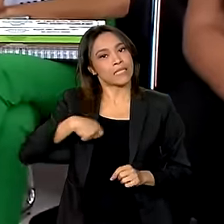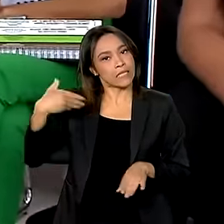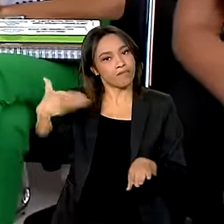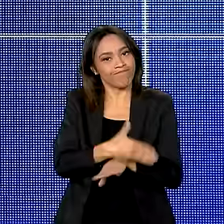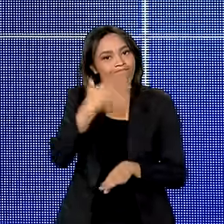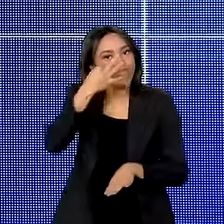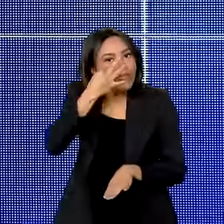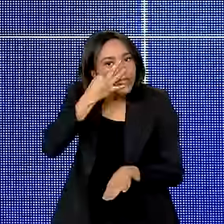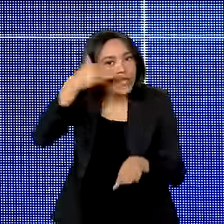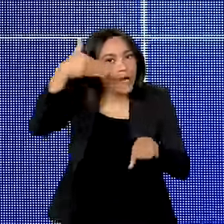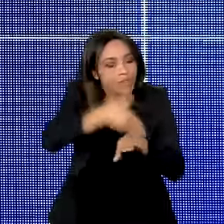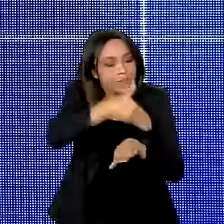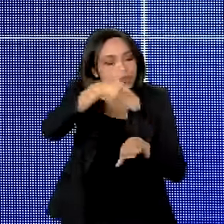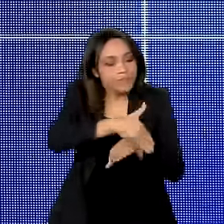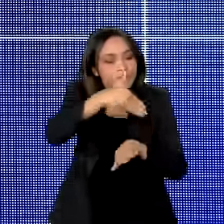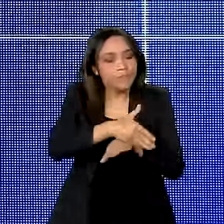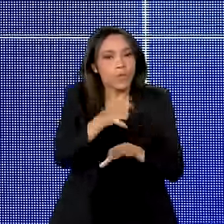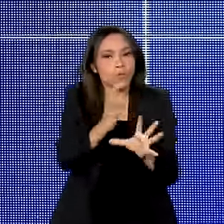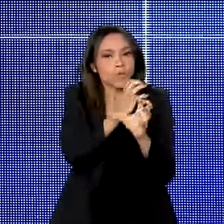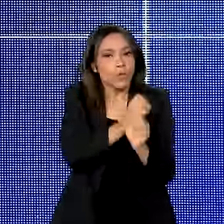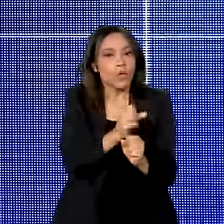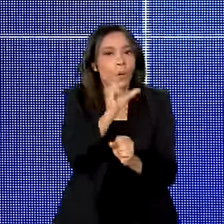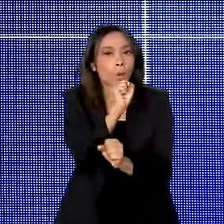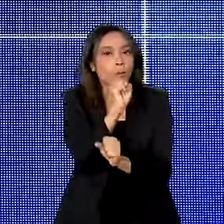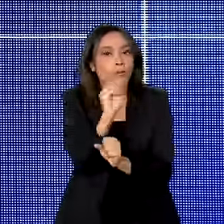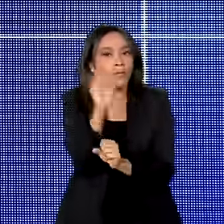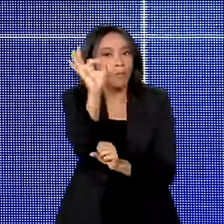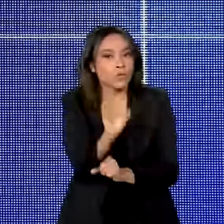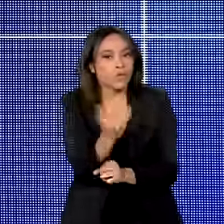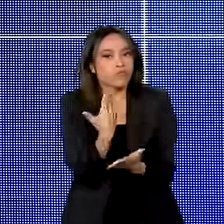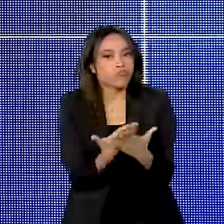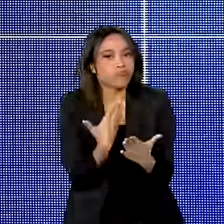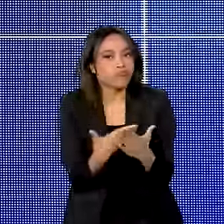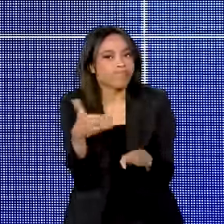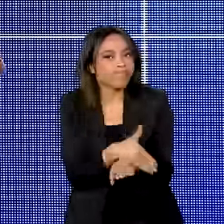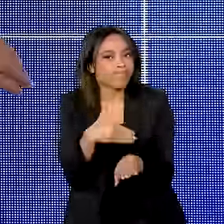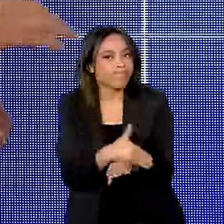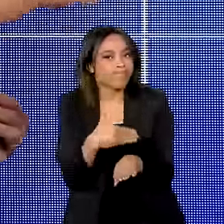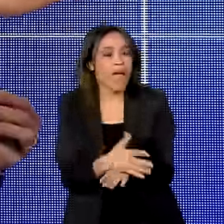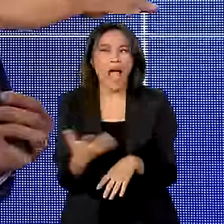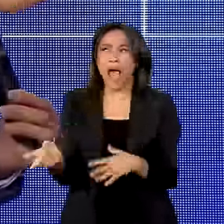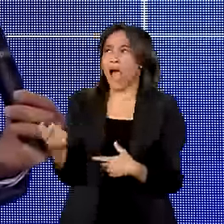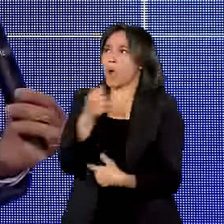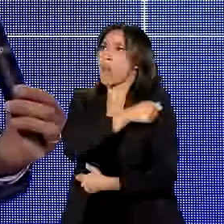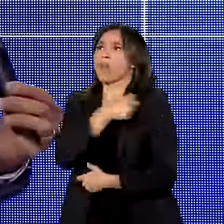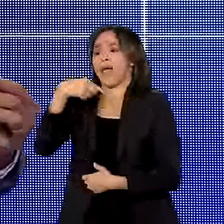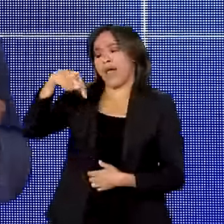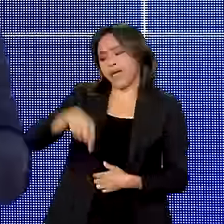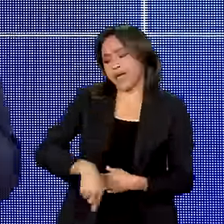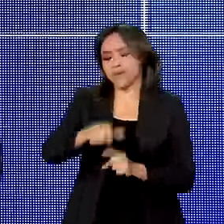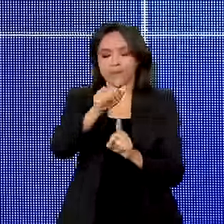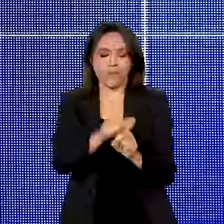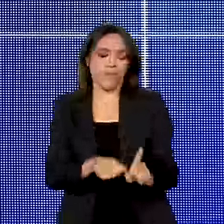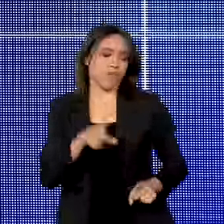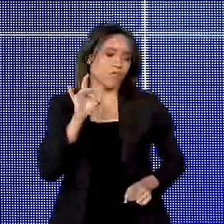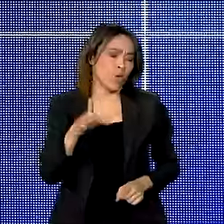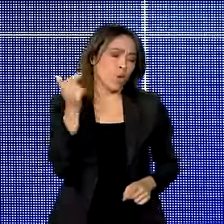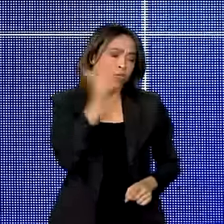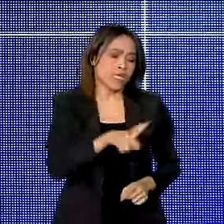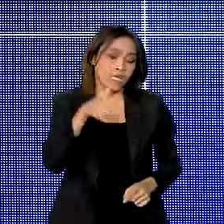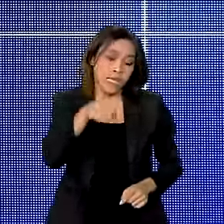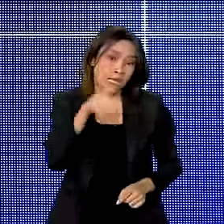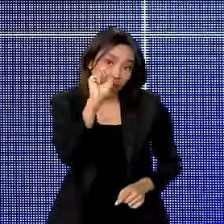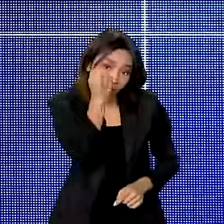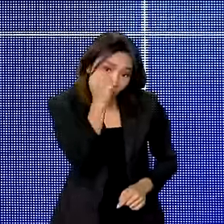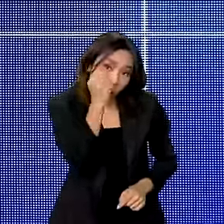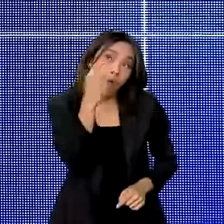presença anual de 80% em sala de aula. Aí você pode perguntar, o aluno diz, não, esse mês eu só cheguei a 78%.